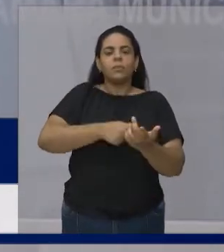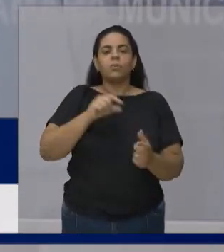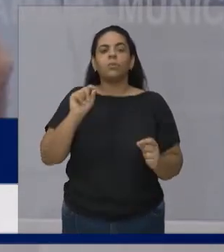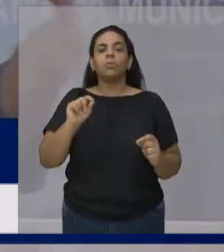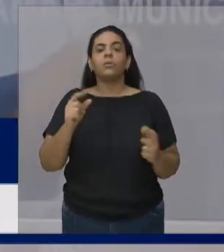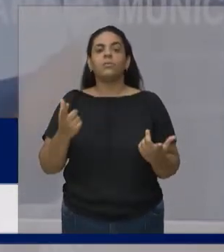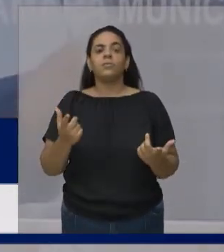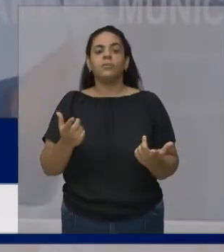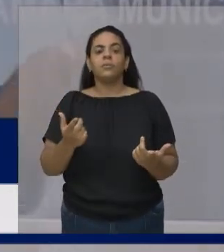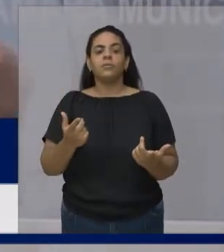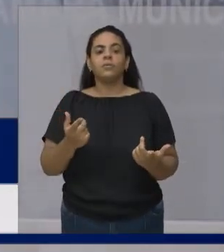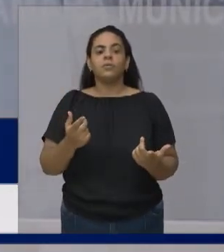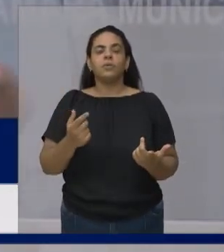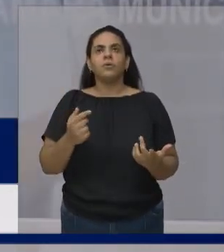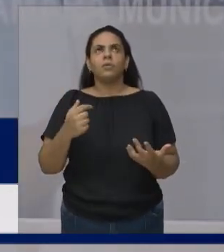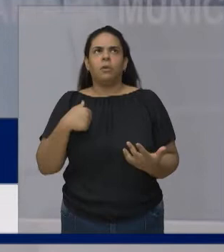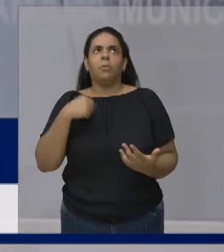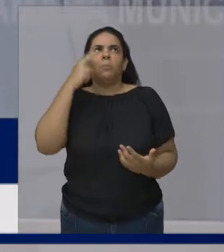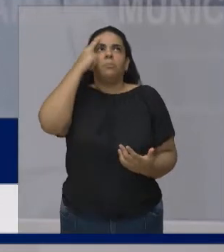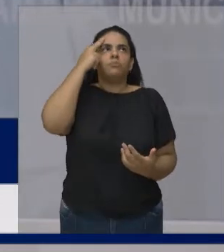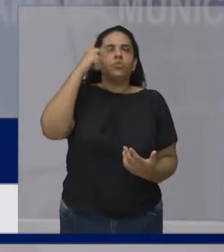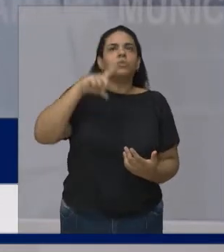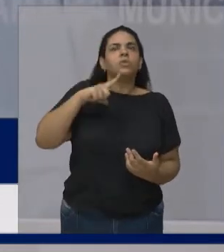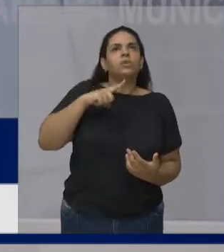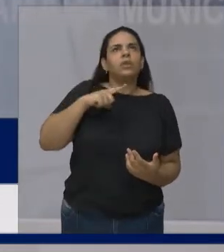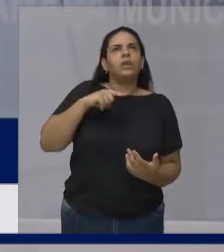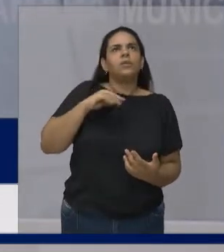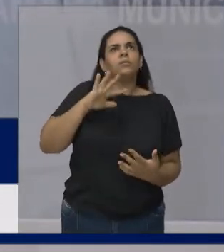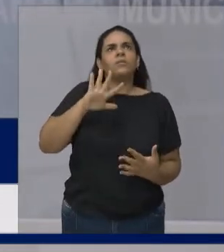Eu tenho grandes sonhos Mas o que eu vou fazer Com esse sonho